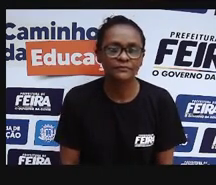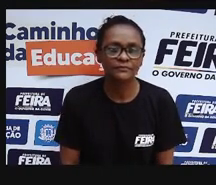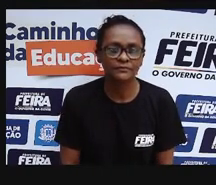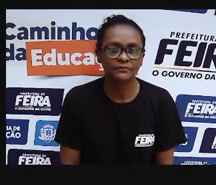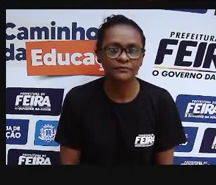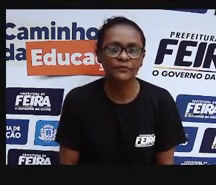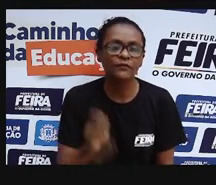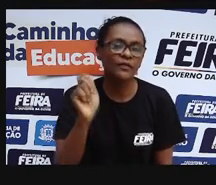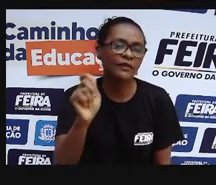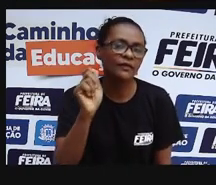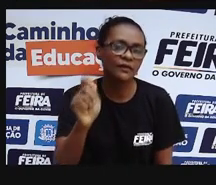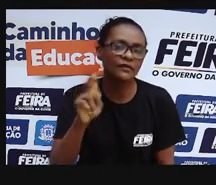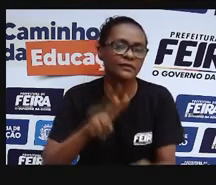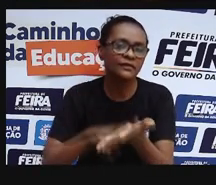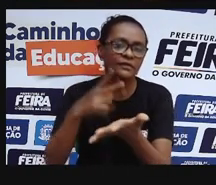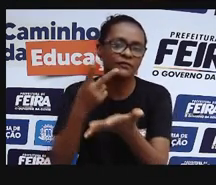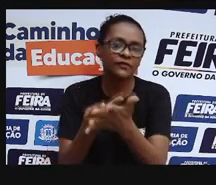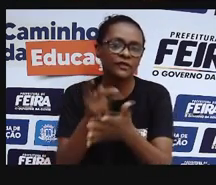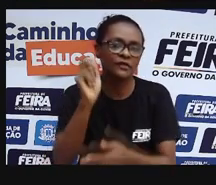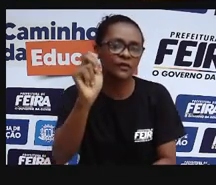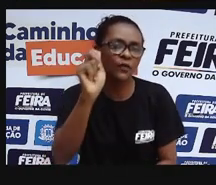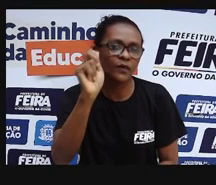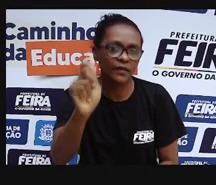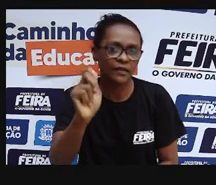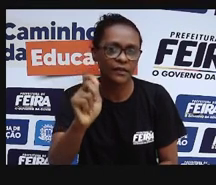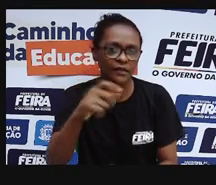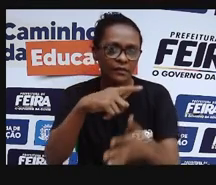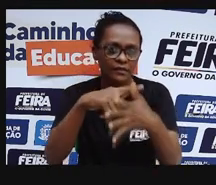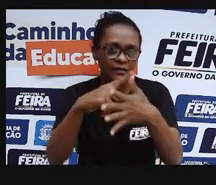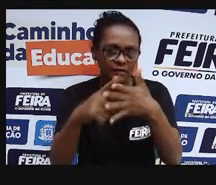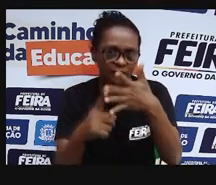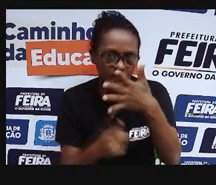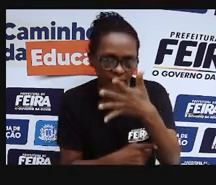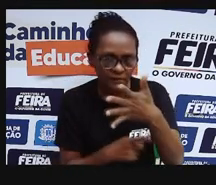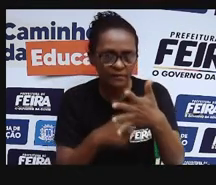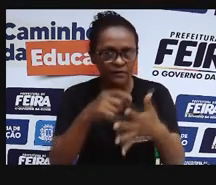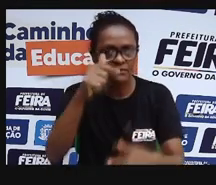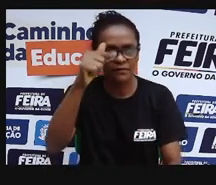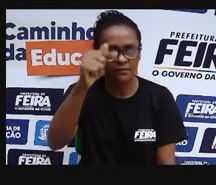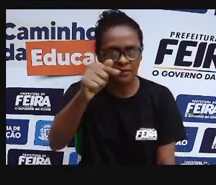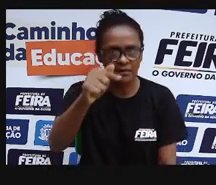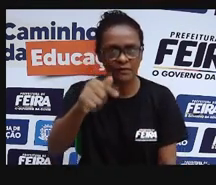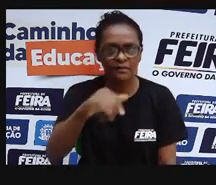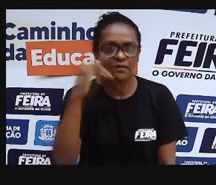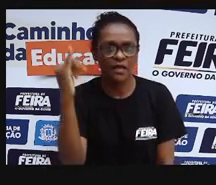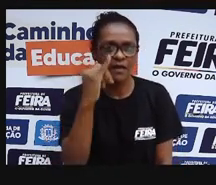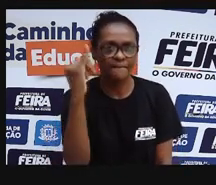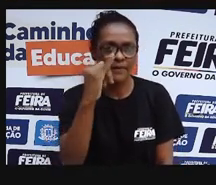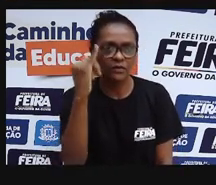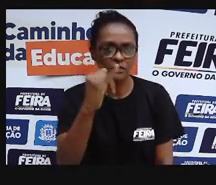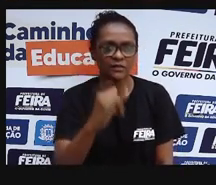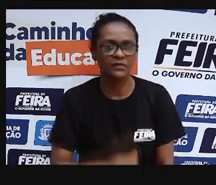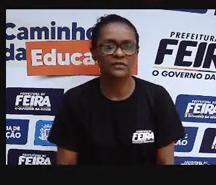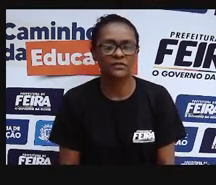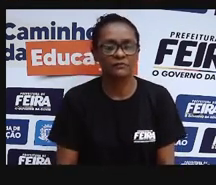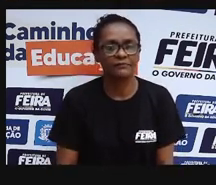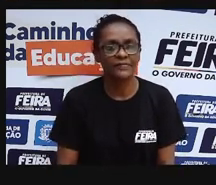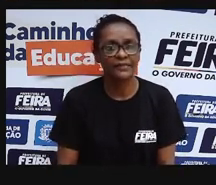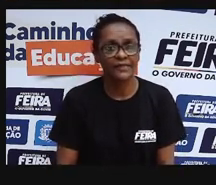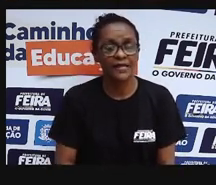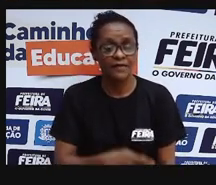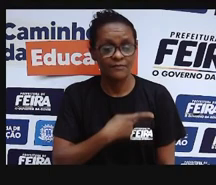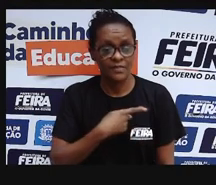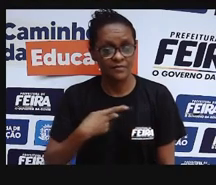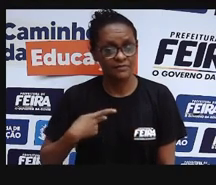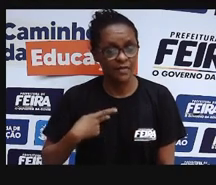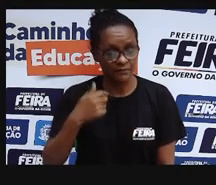Isso quer dizer que a gente precisa considerar alguns outros aspectos que a gente vai chamar aqui de dimensões da